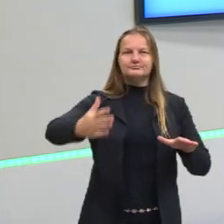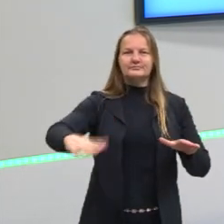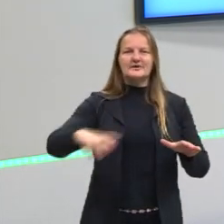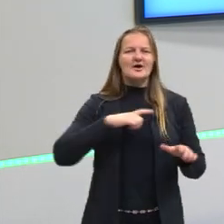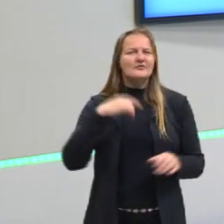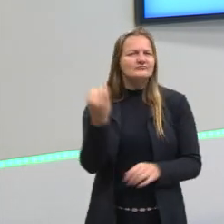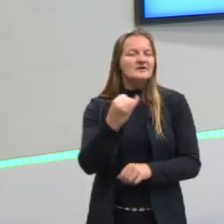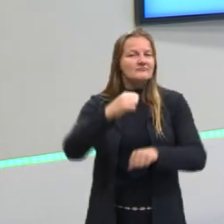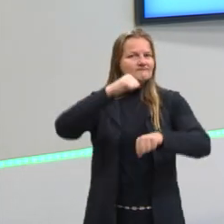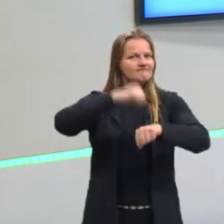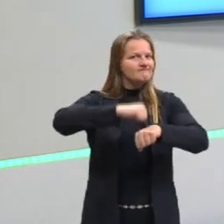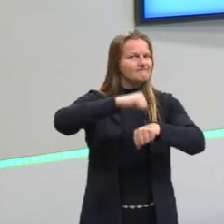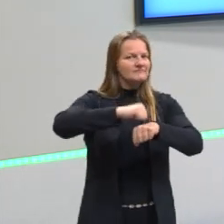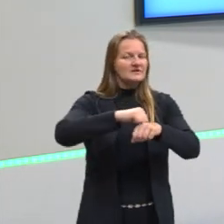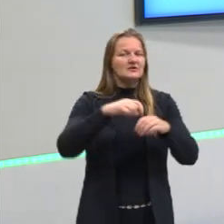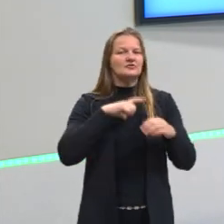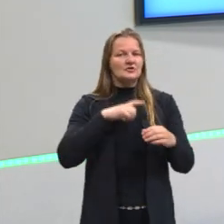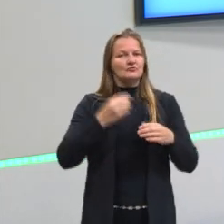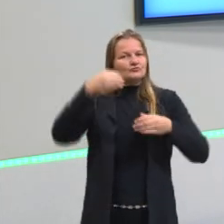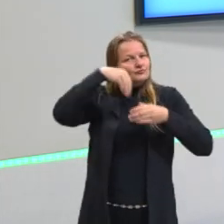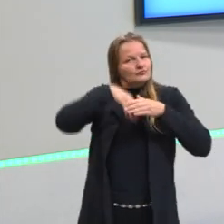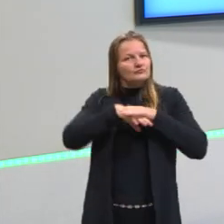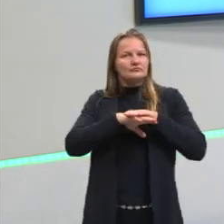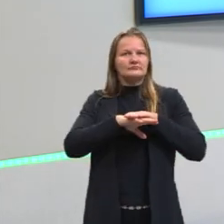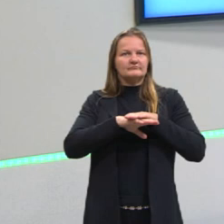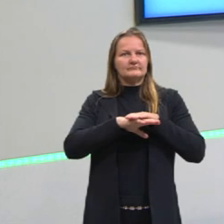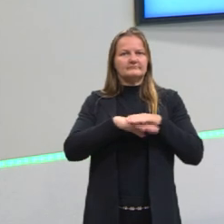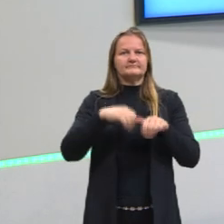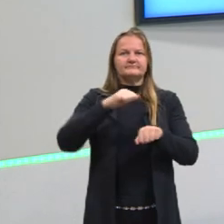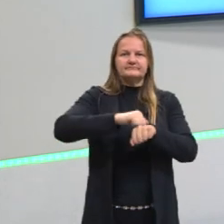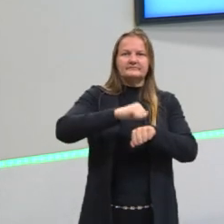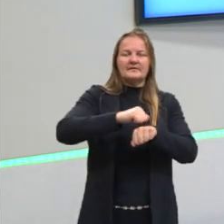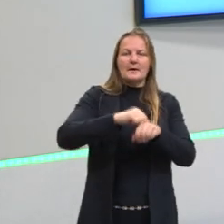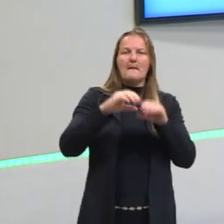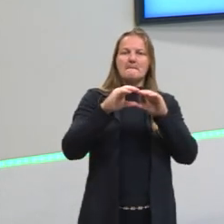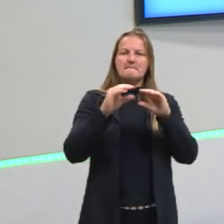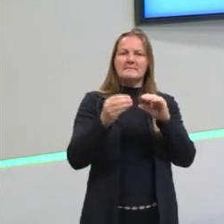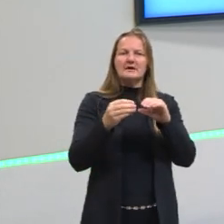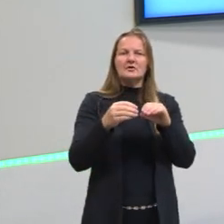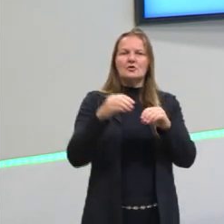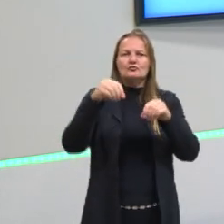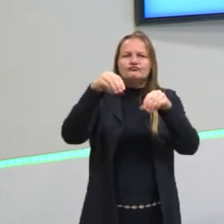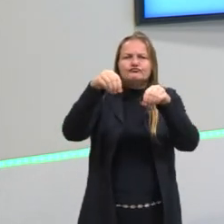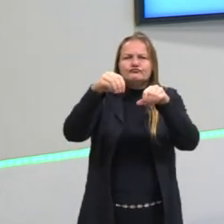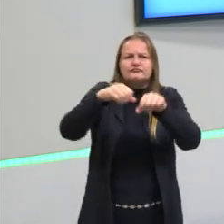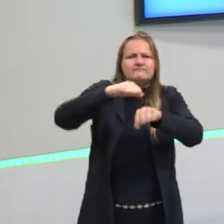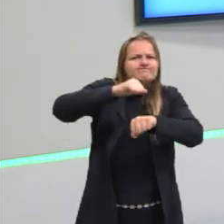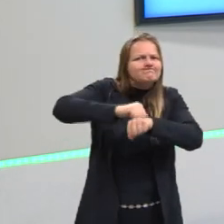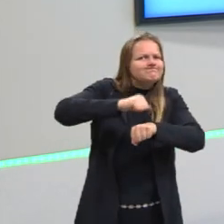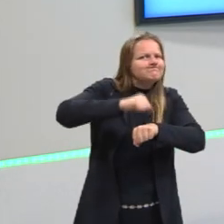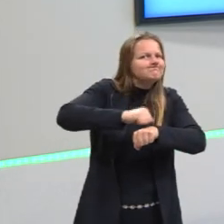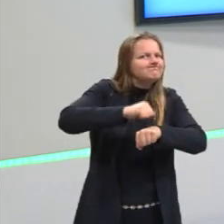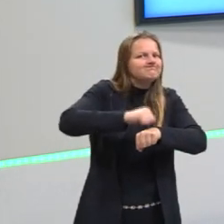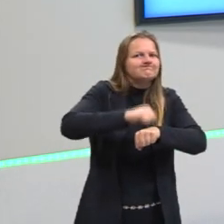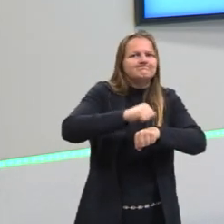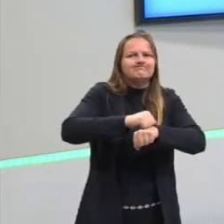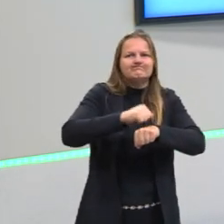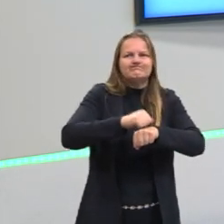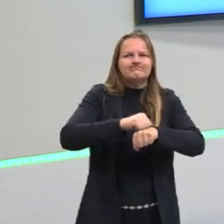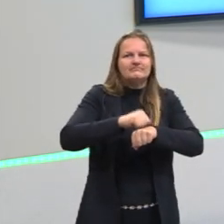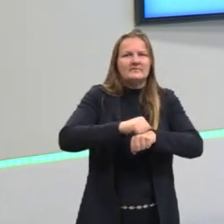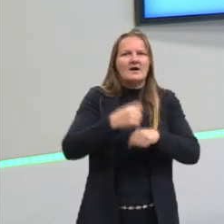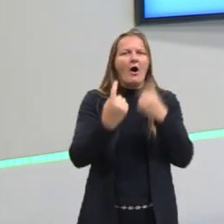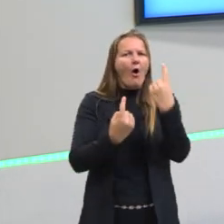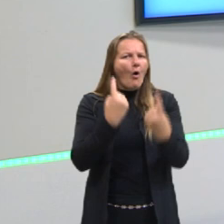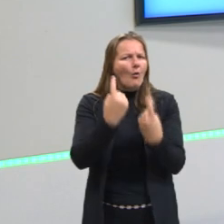um esqueleto interno, já, formado por placas calcárias rígidas, bem rígidas. Algumas